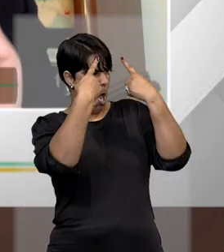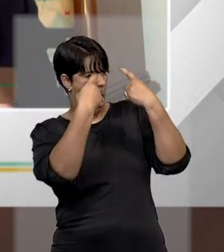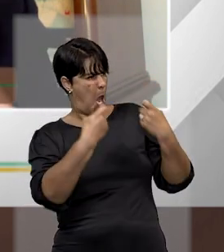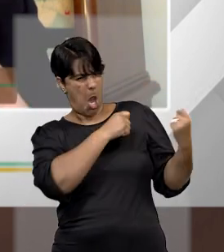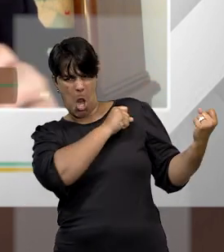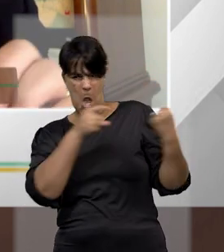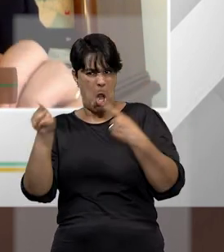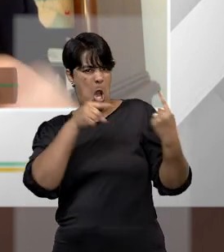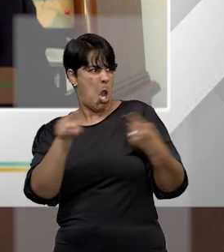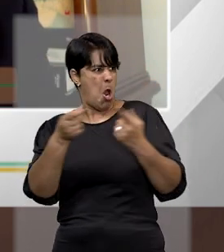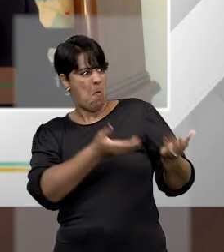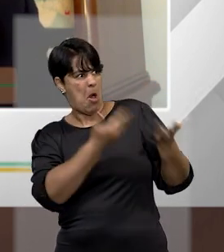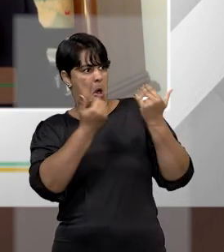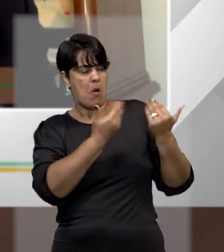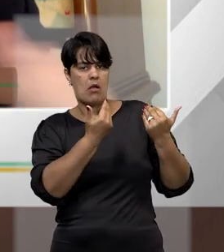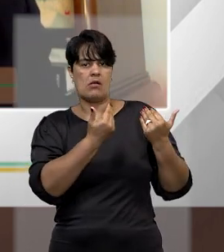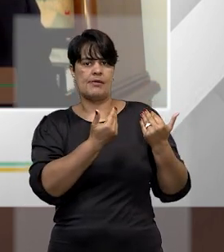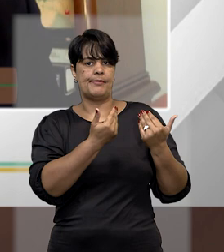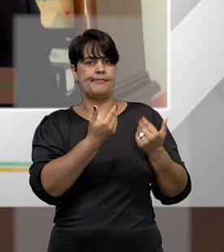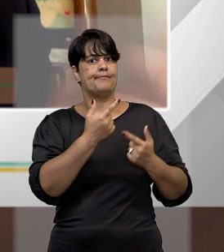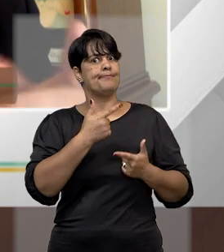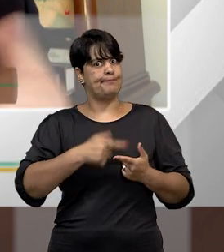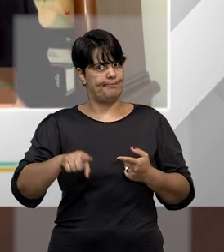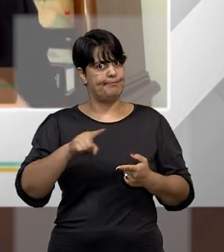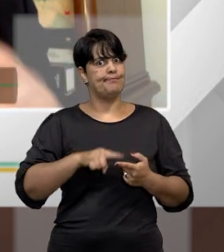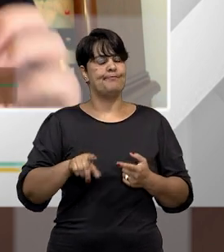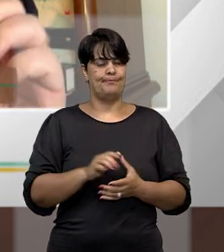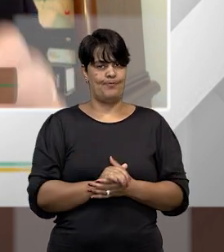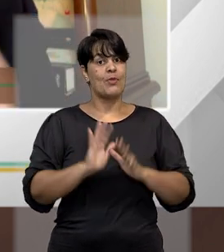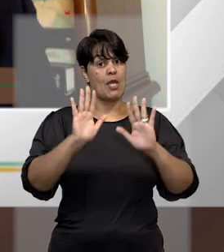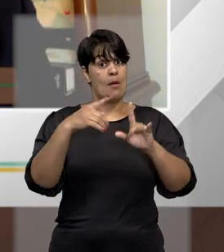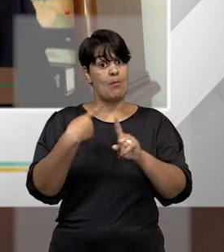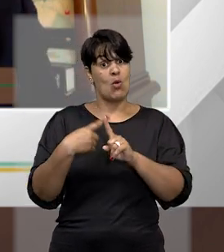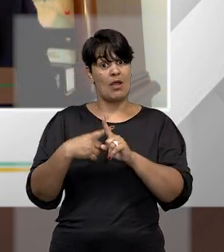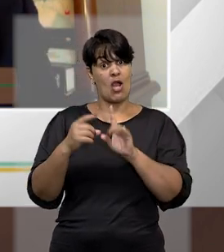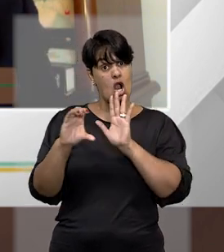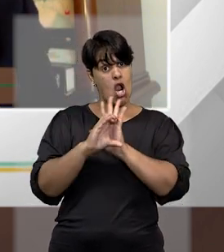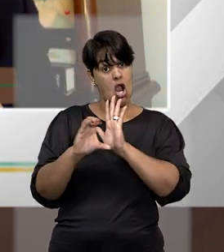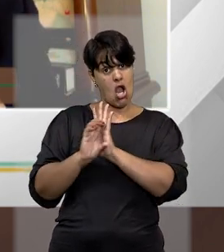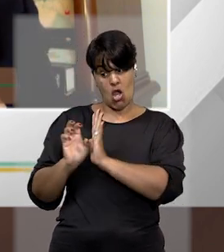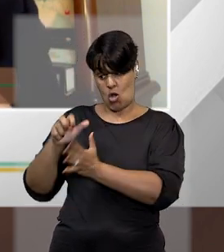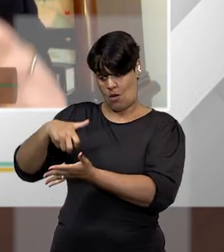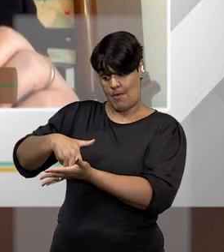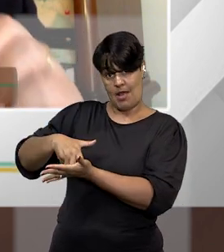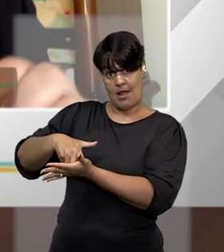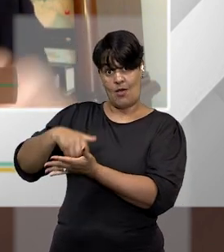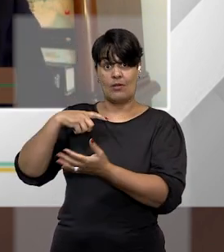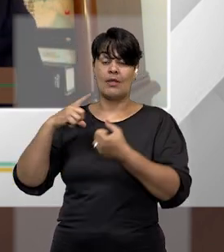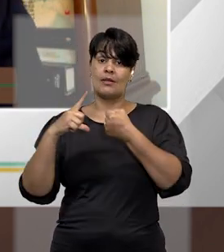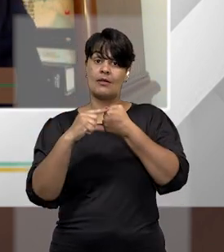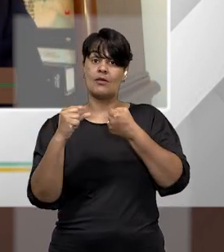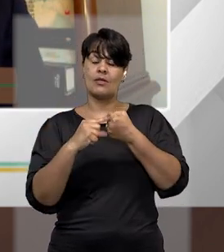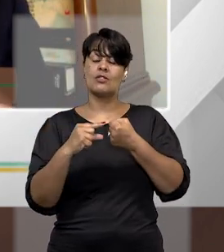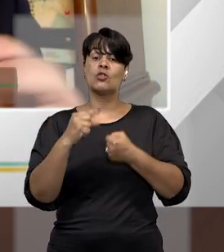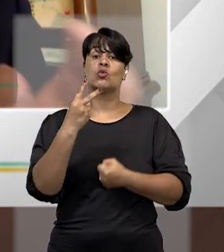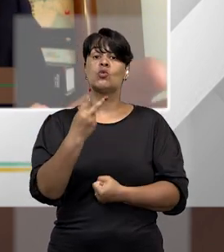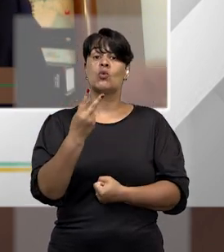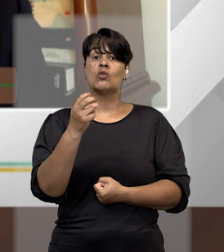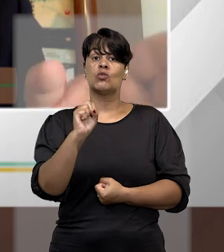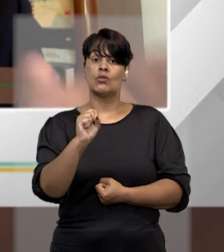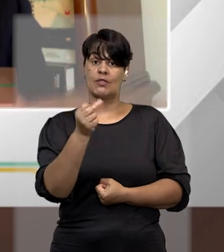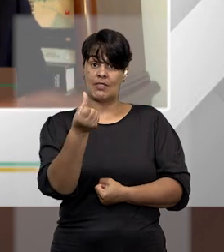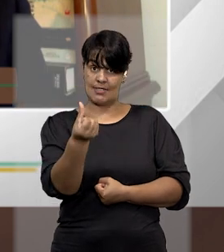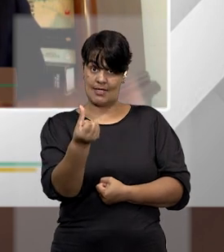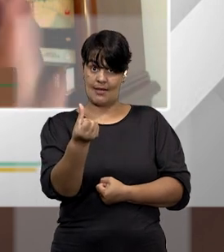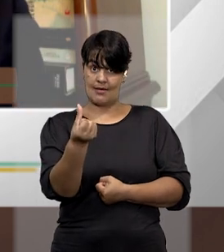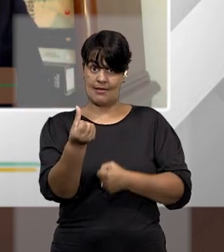nós temos no Código Penal há muito tempo o crime do artigo 286, que é o crime de incitar, que é o delito